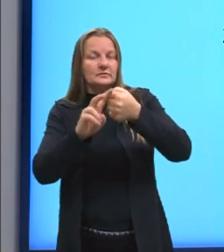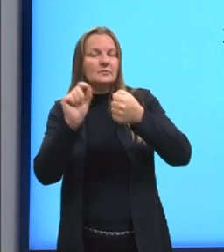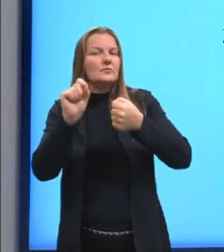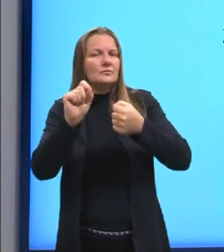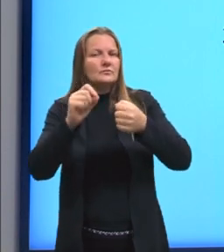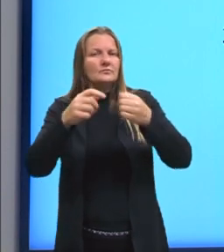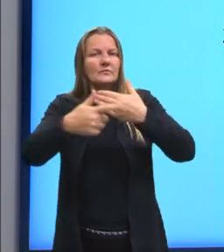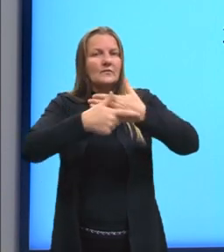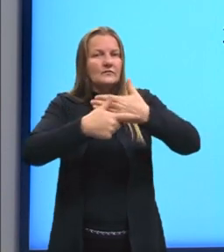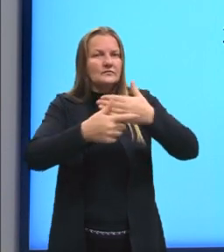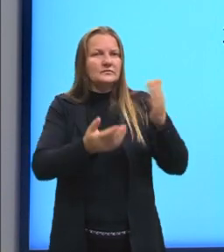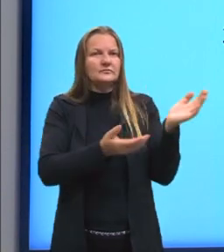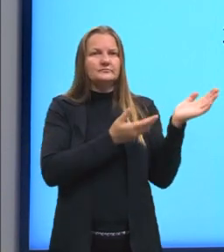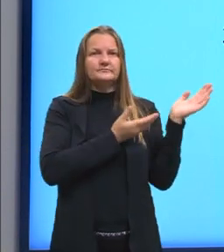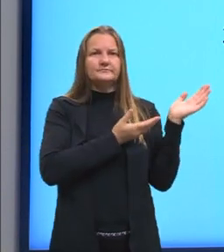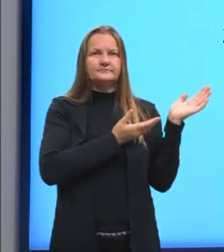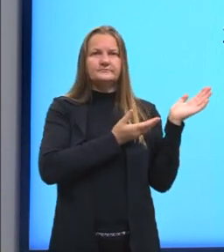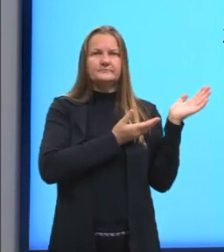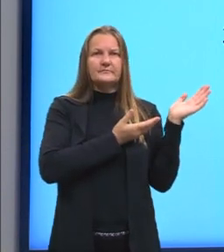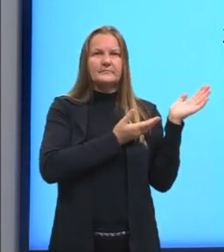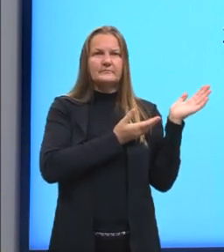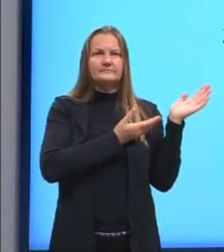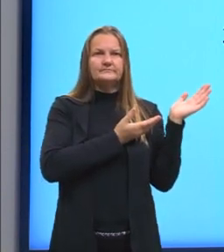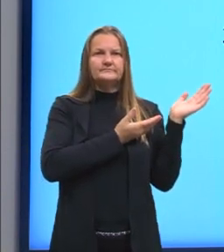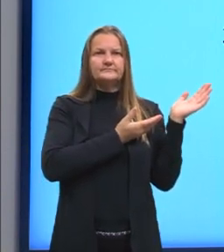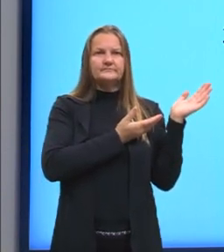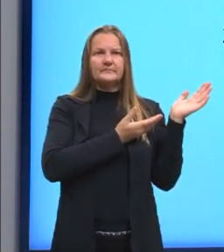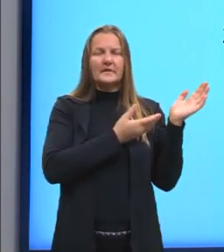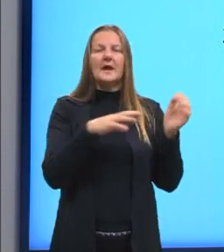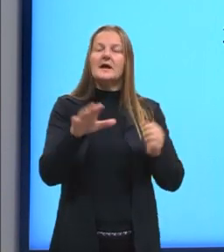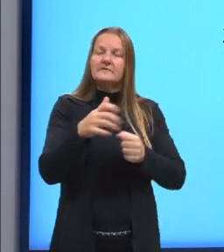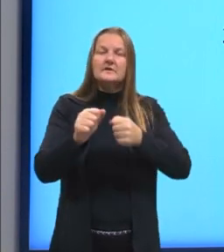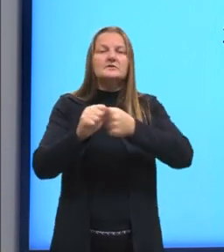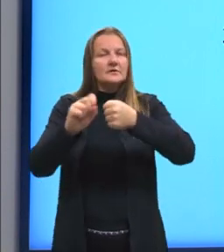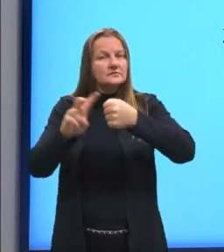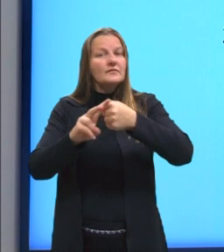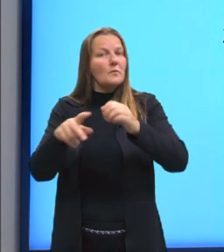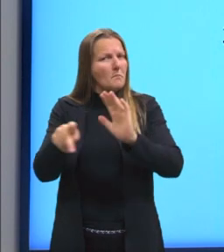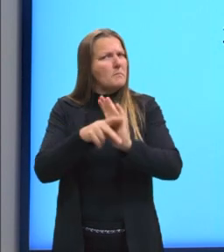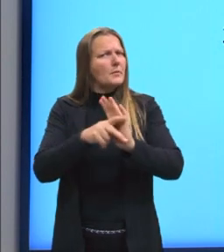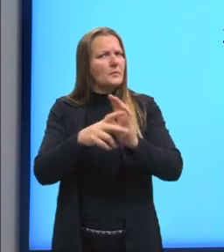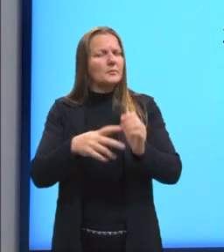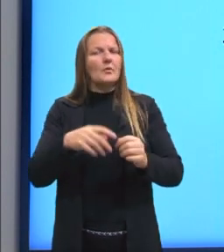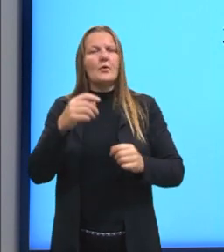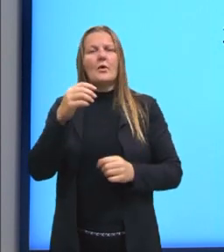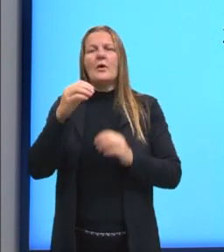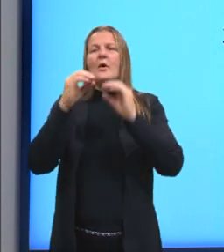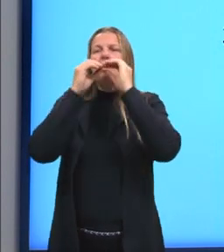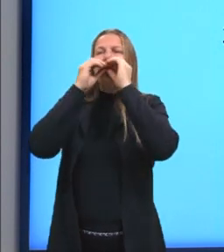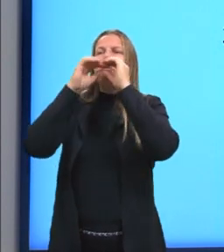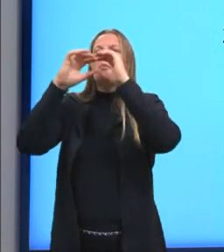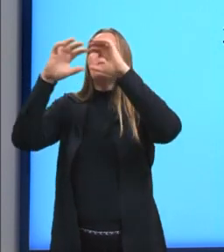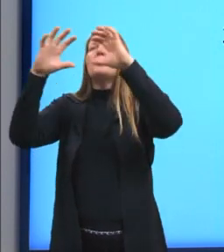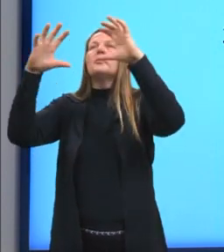caso real? O próprio advérbio, o balão caiu longe.